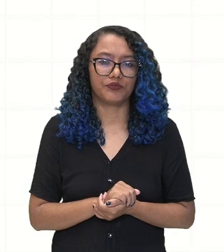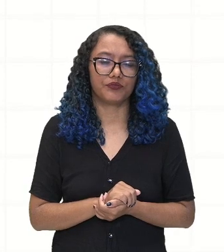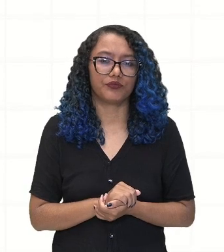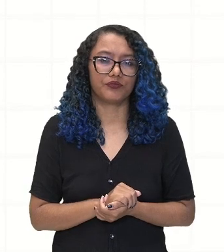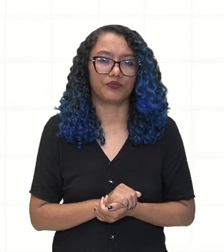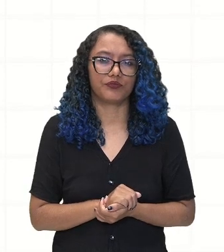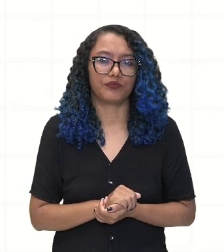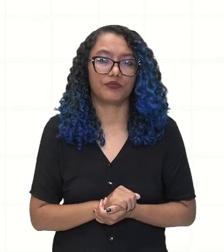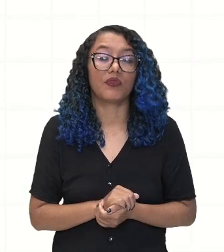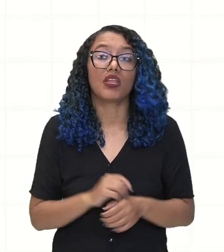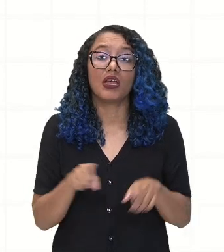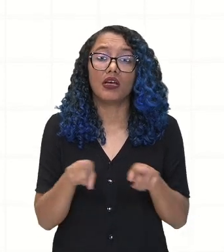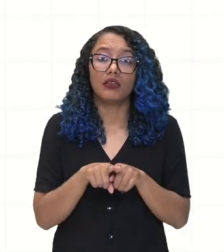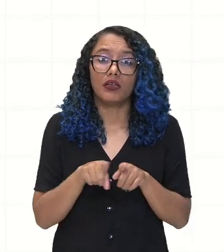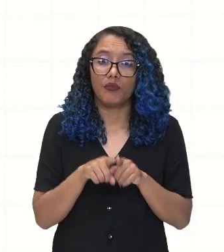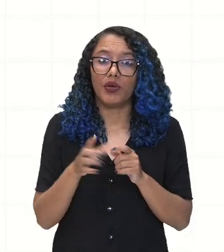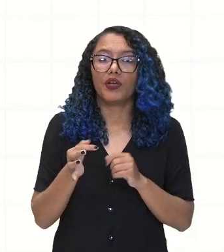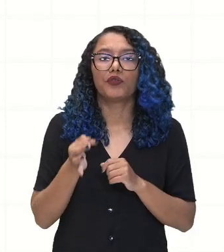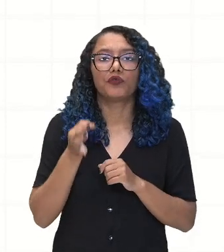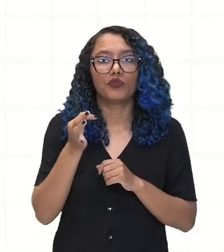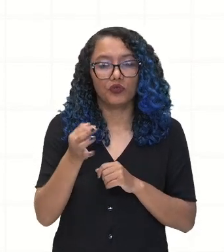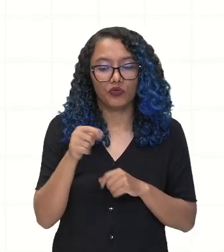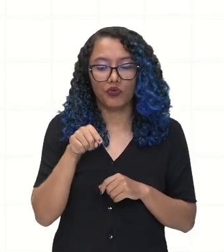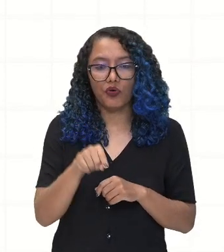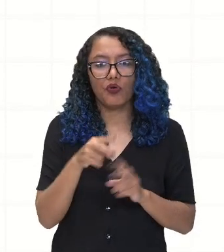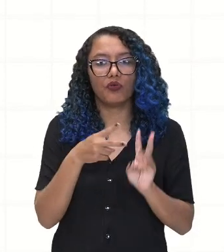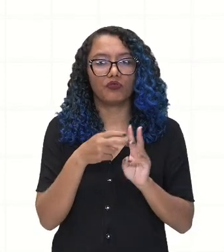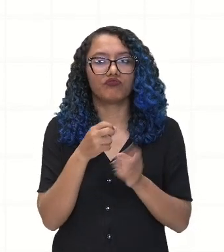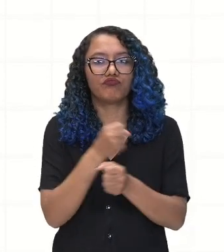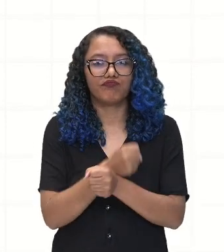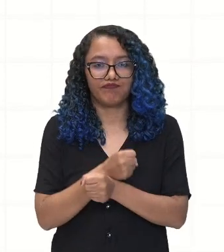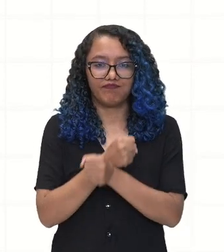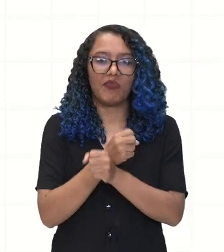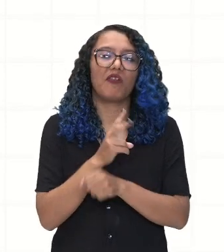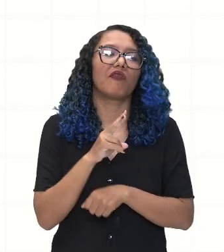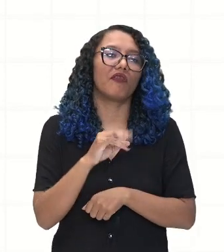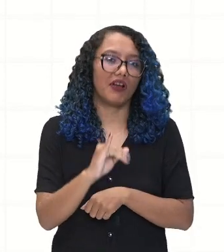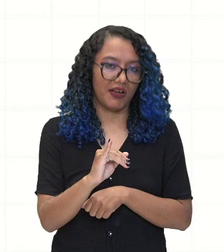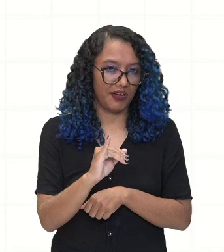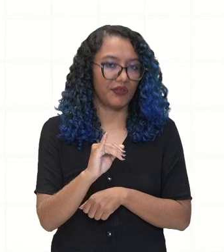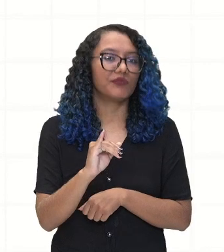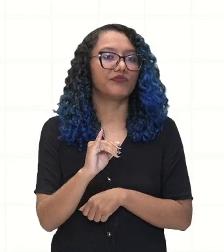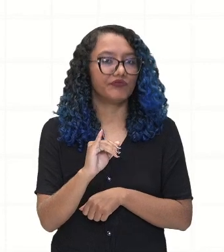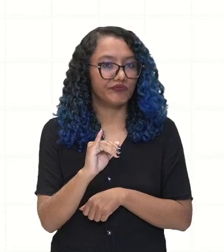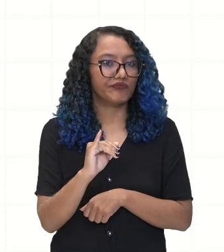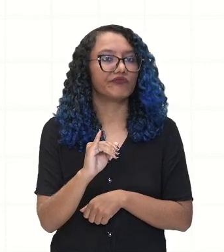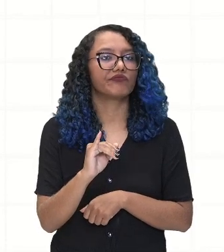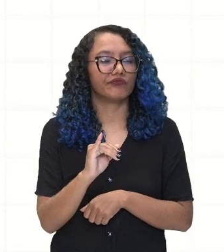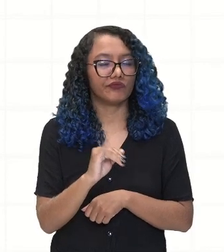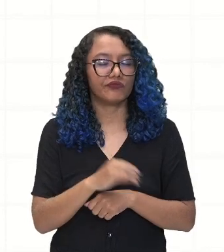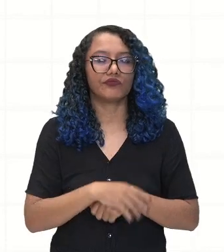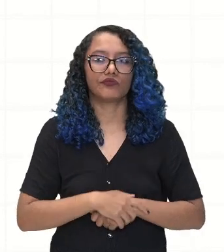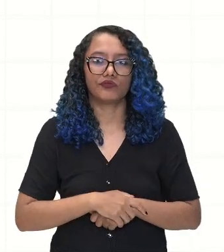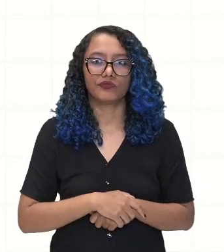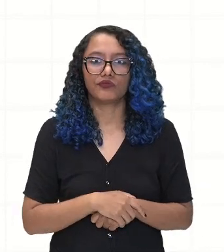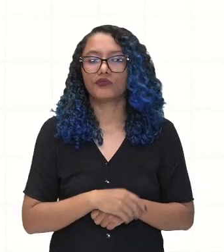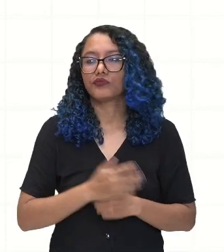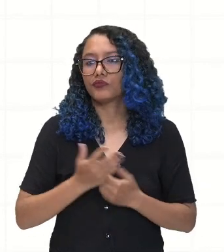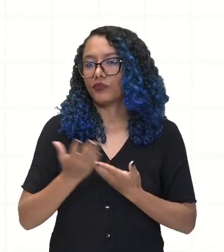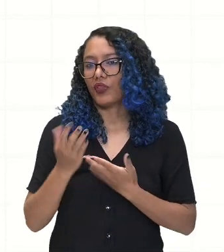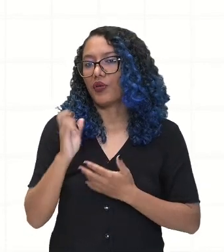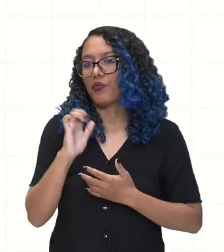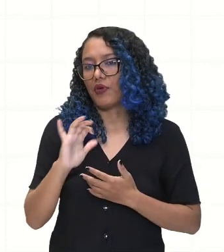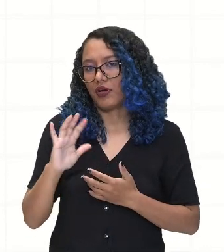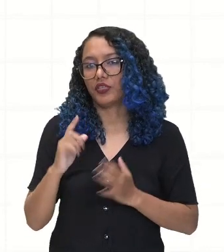se tornarem futuramente escravizadas por esses povos europeus. Então, essa representação mostra a